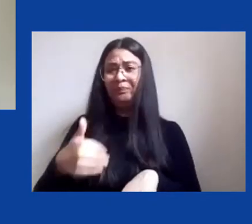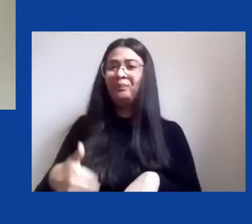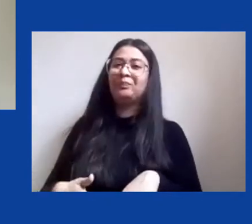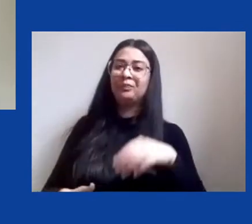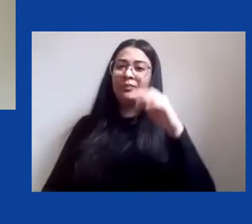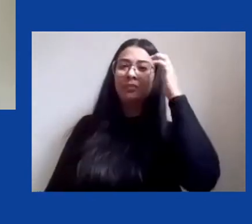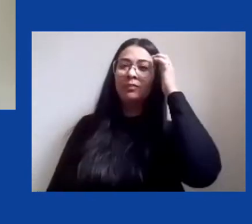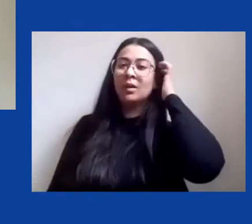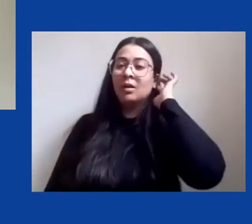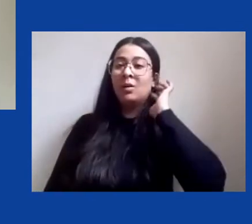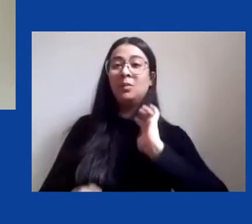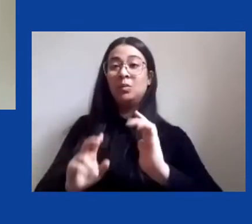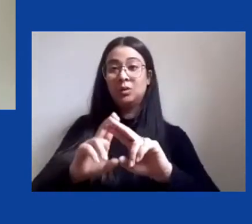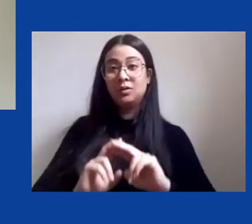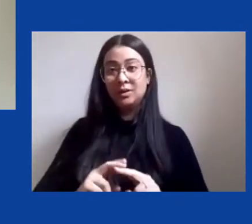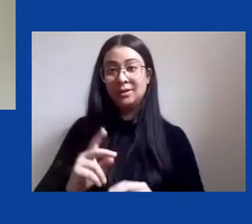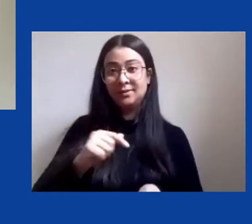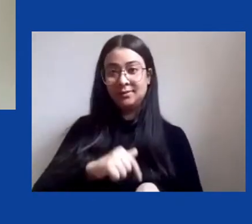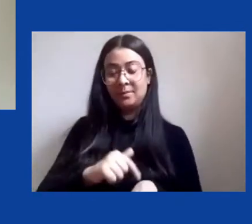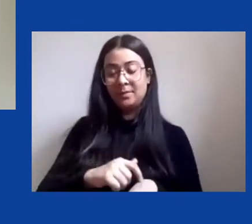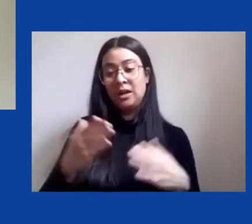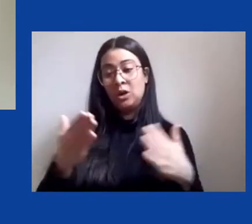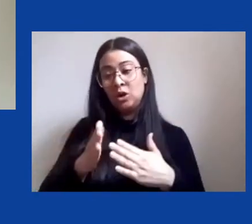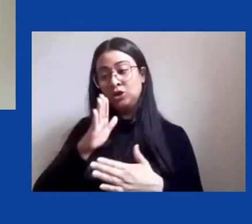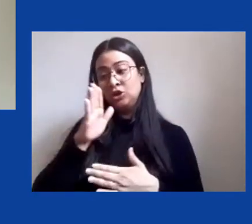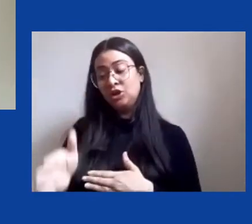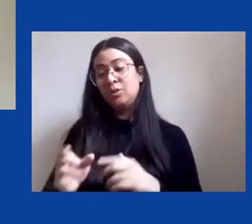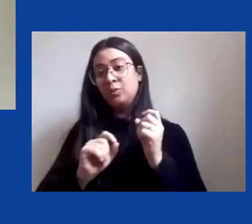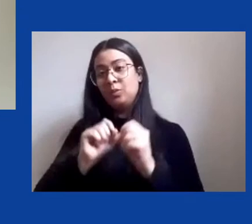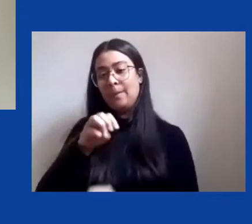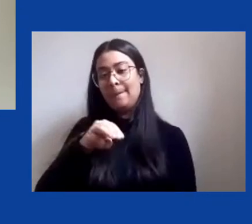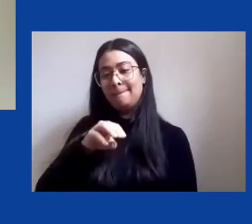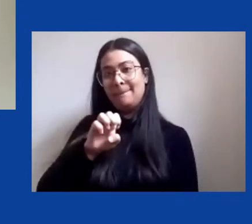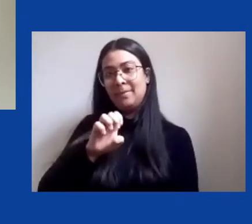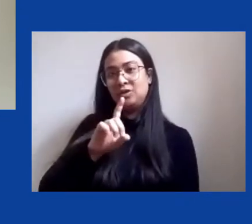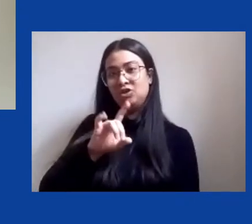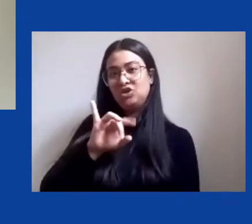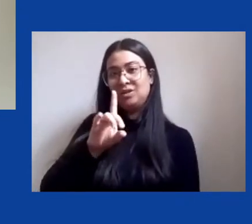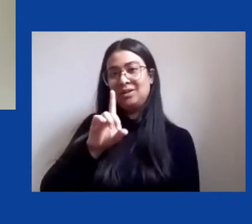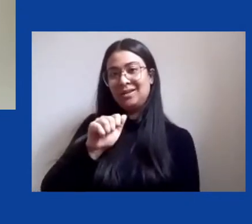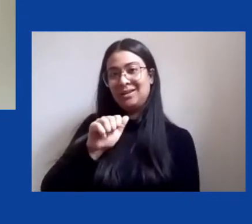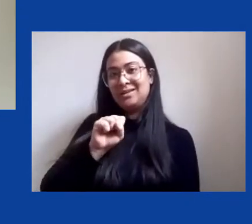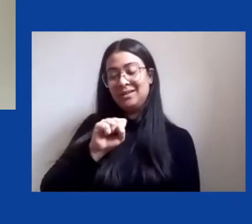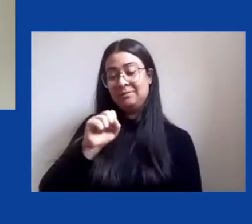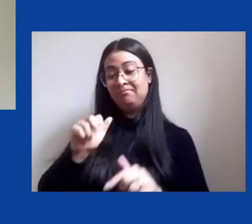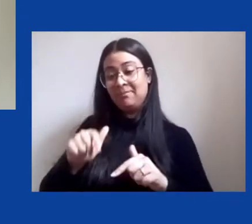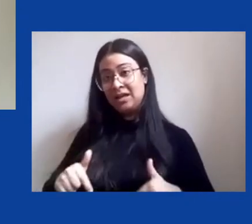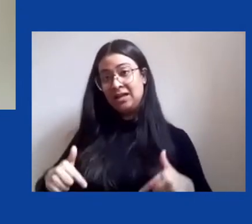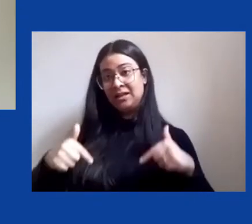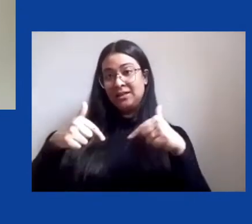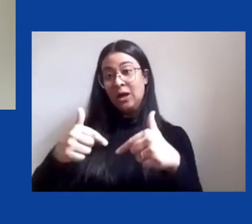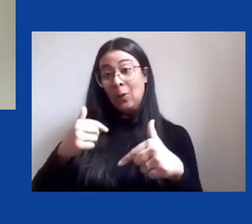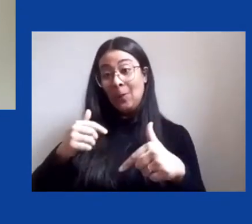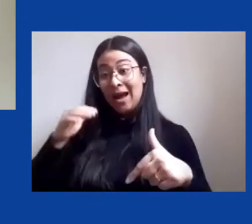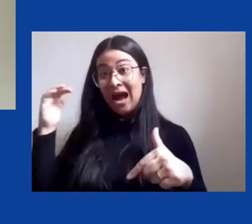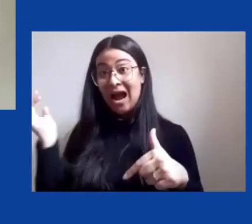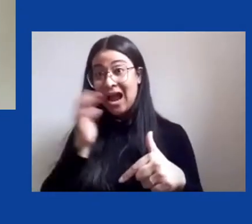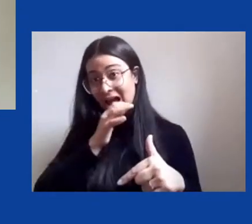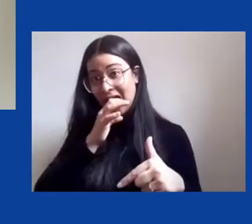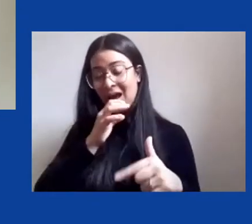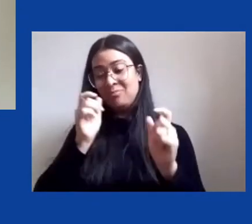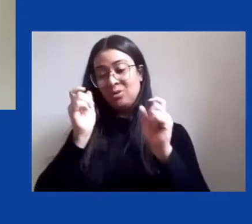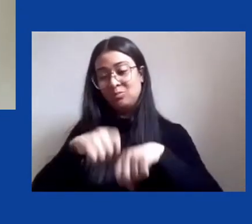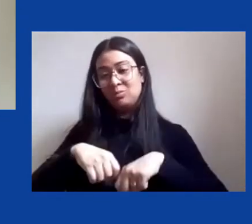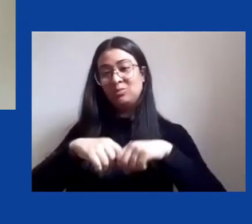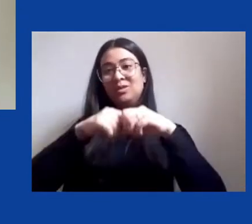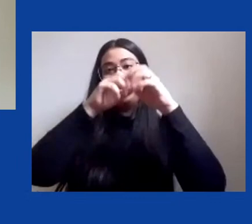e vou direto às medidas que sinalizam para essa aceleração destrutiva dos